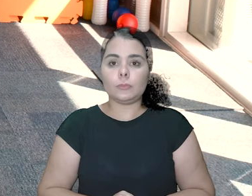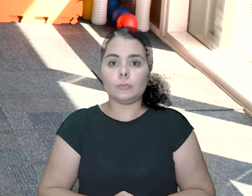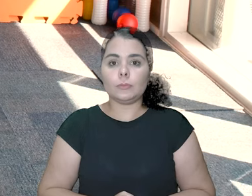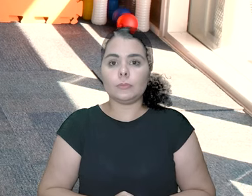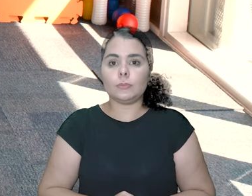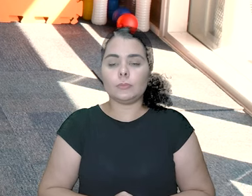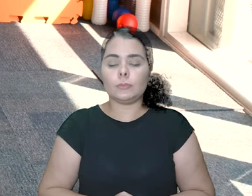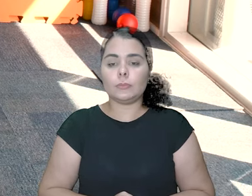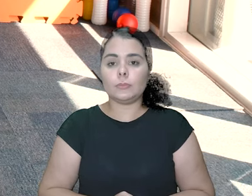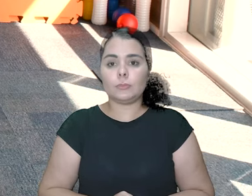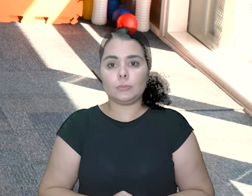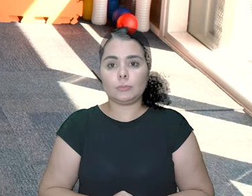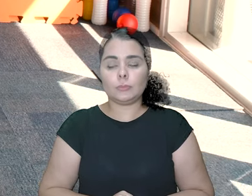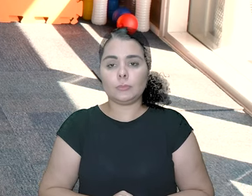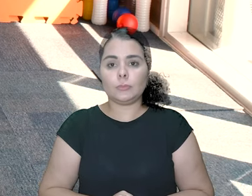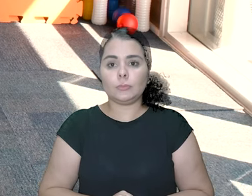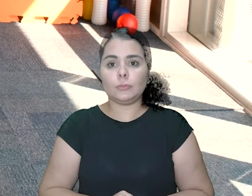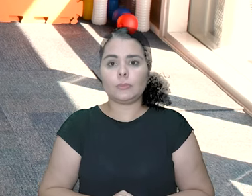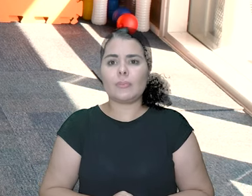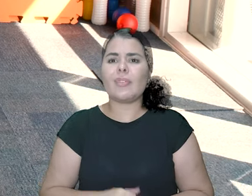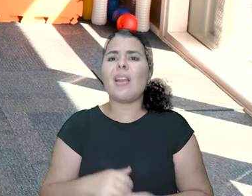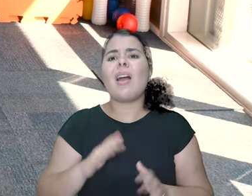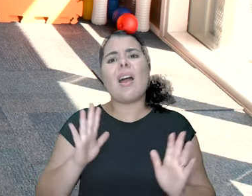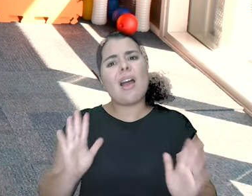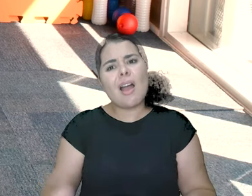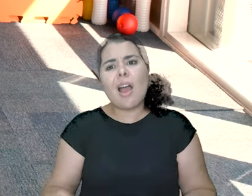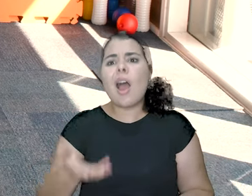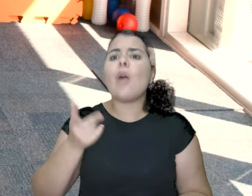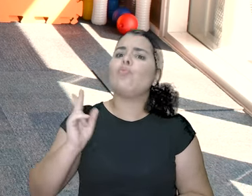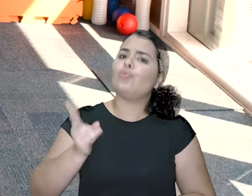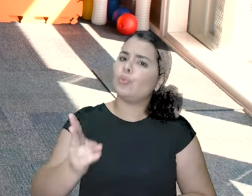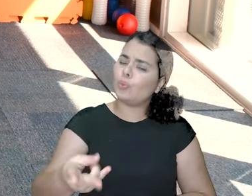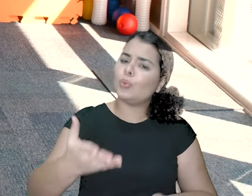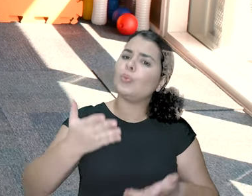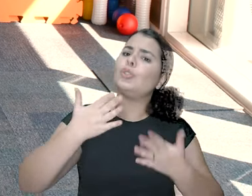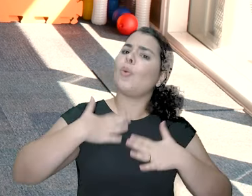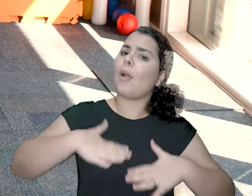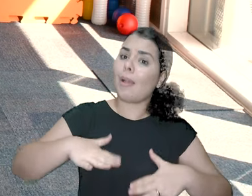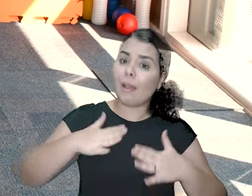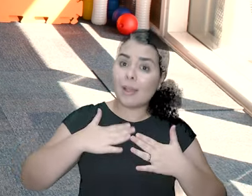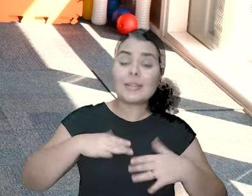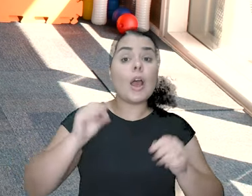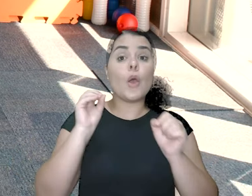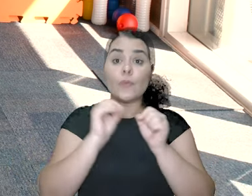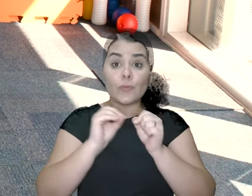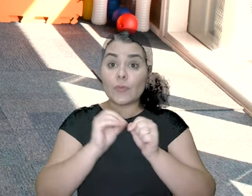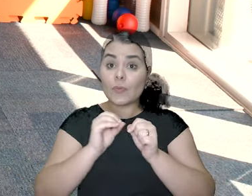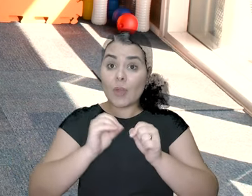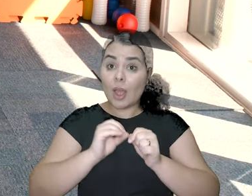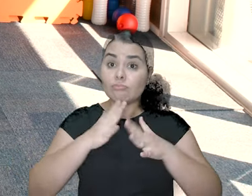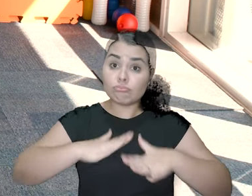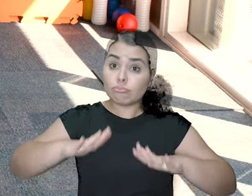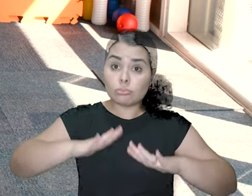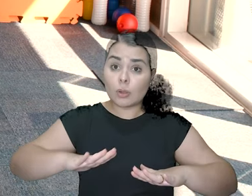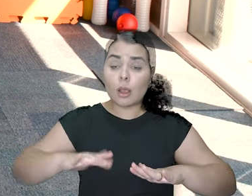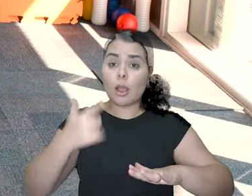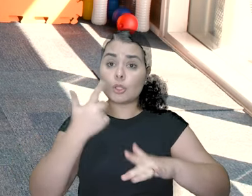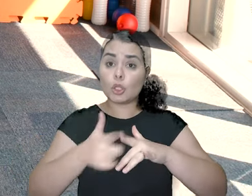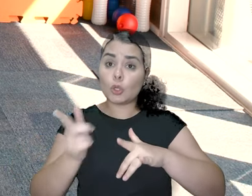o subir e sentar. Não tem problema. Ai, mesmo assim estou cansada. Faz mais